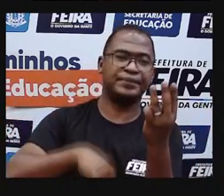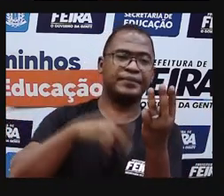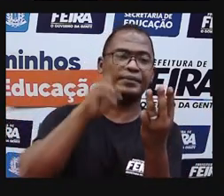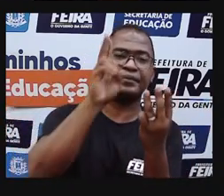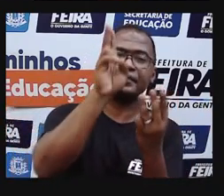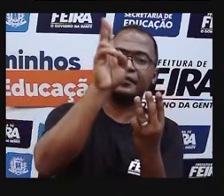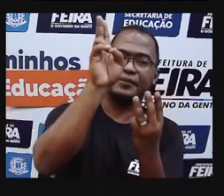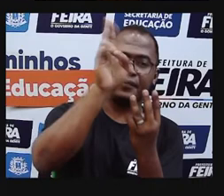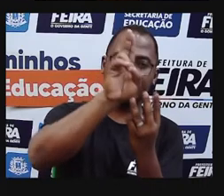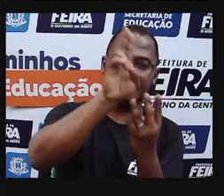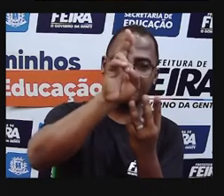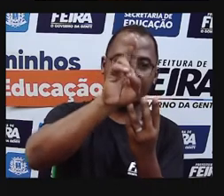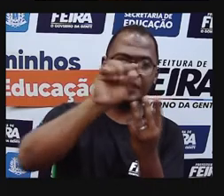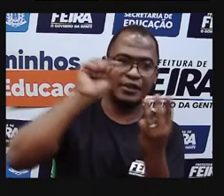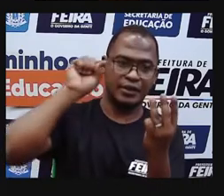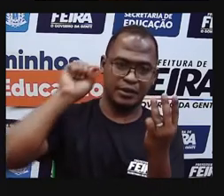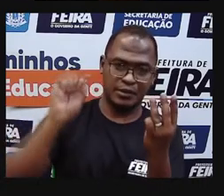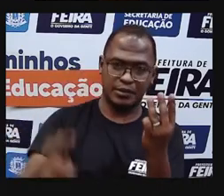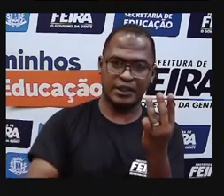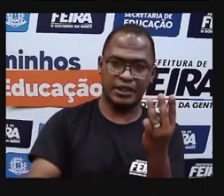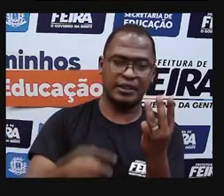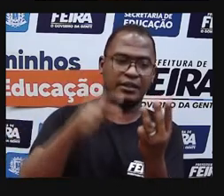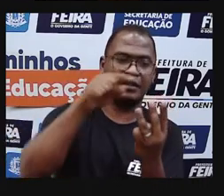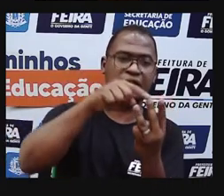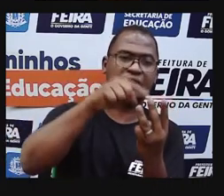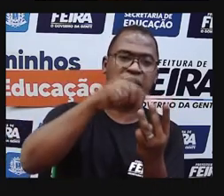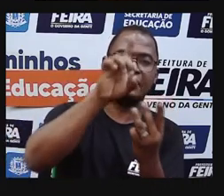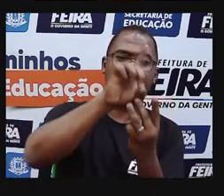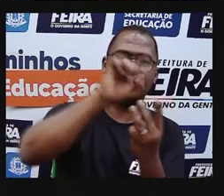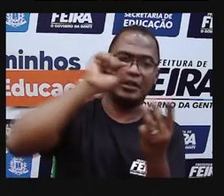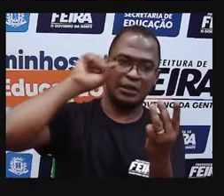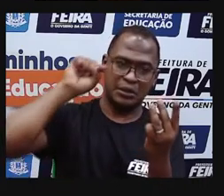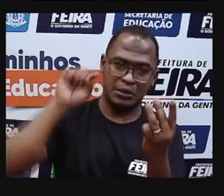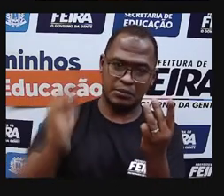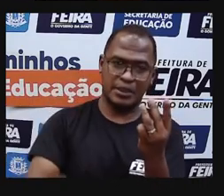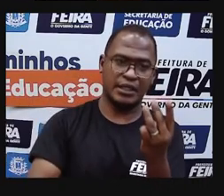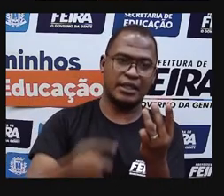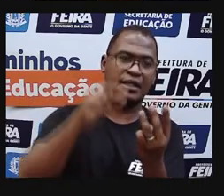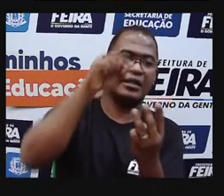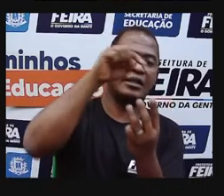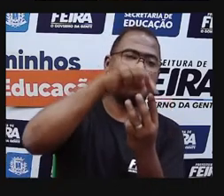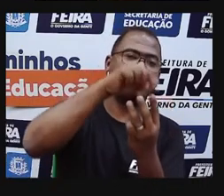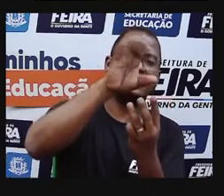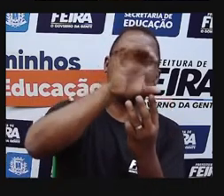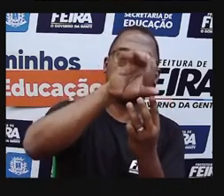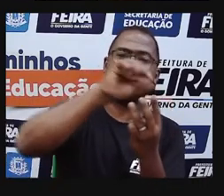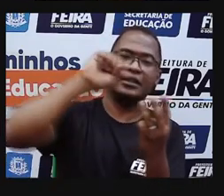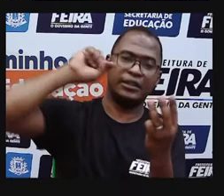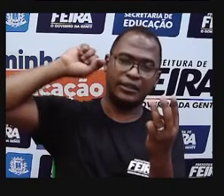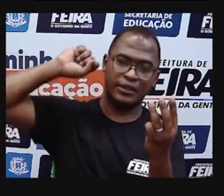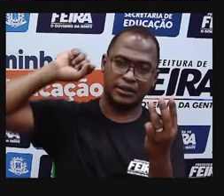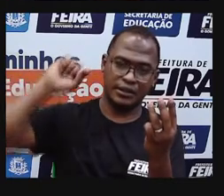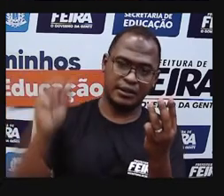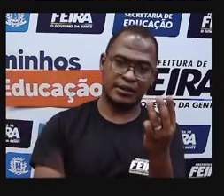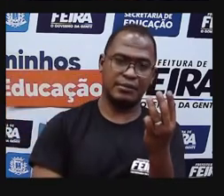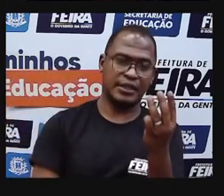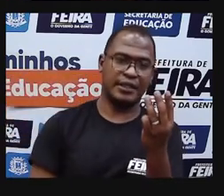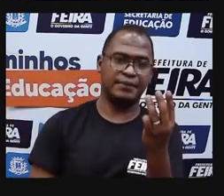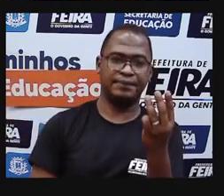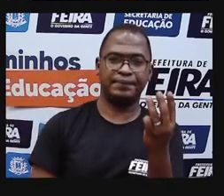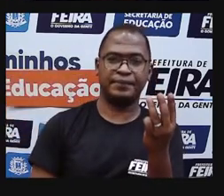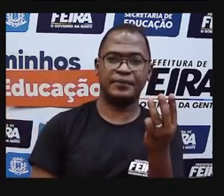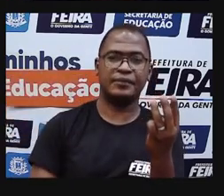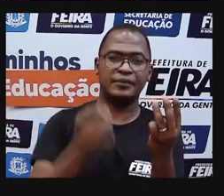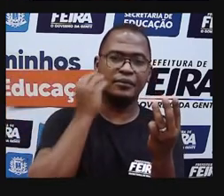dezena de milhar, centena de milhar. Vamos ver mais detalhadamente sobre elas. Aí nós